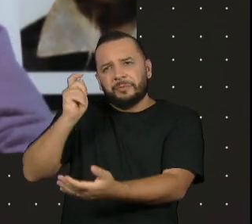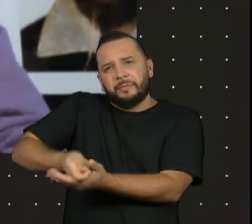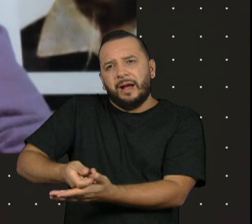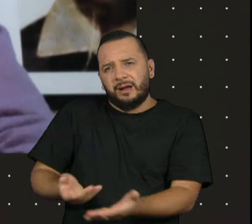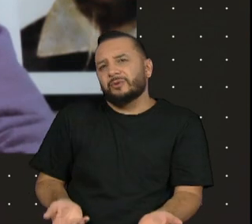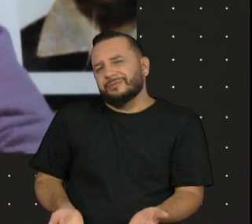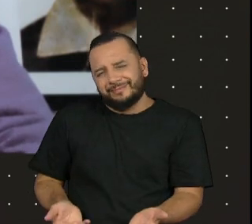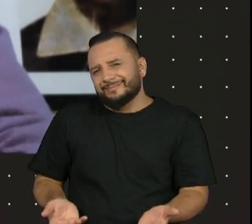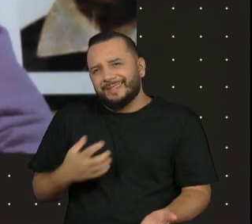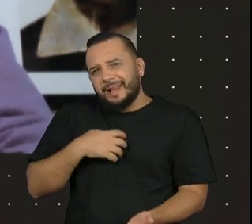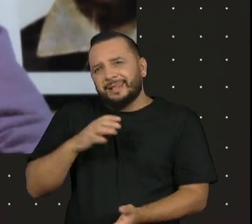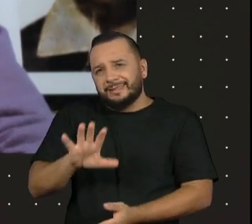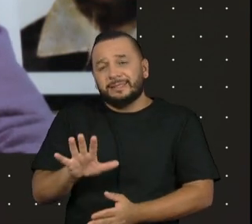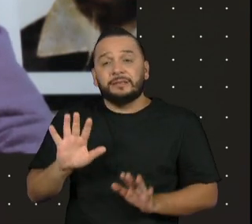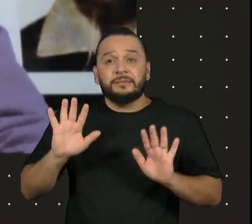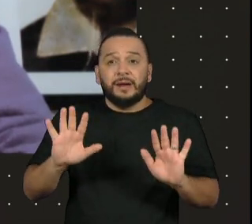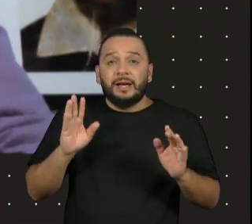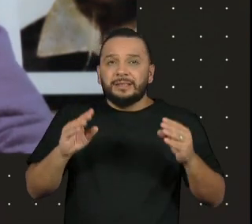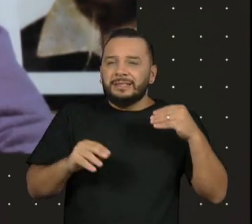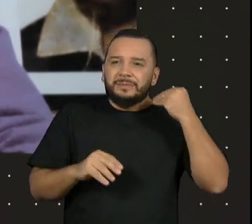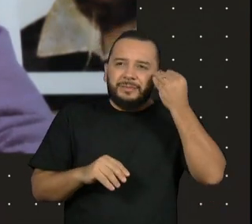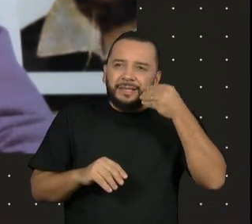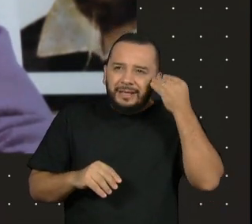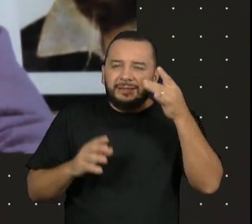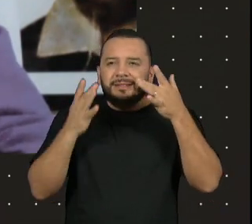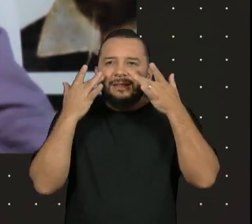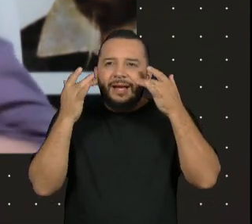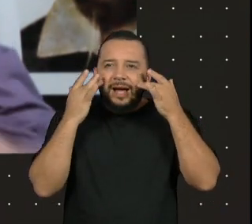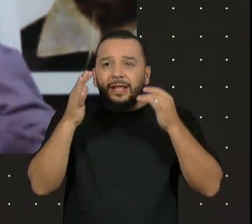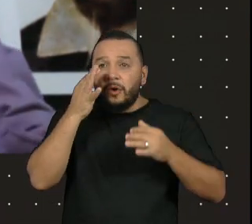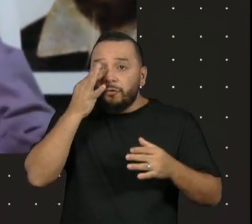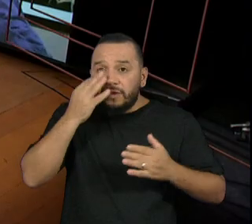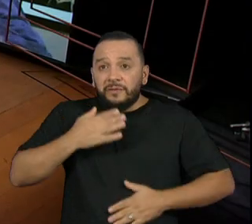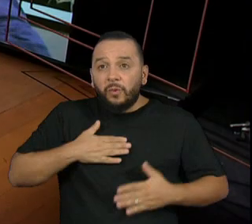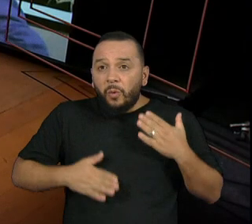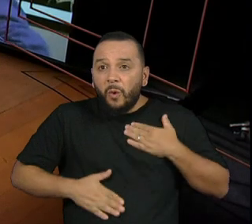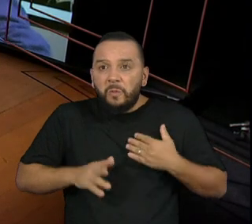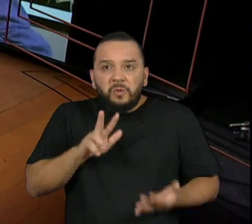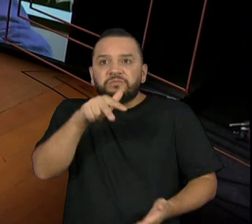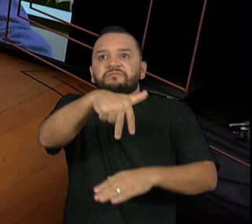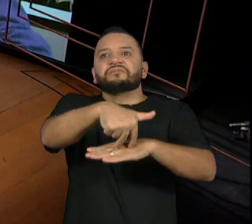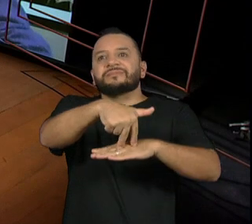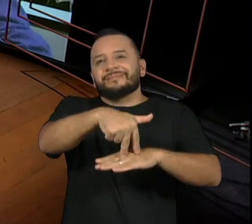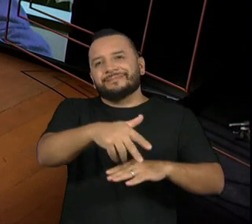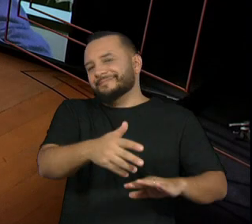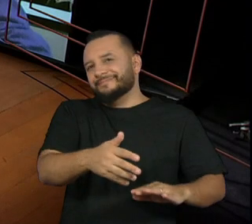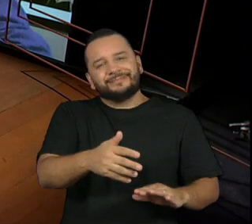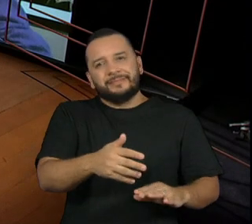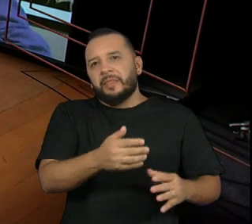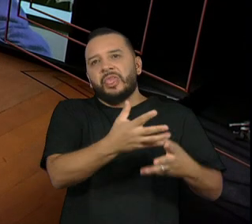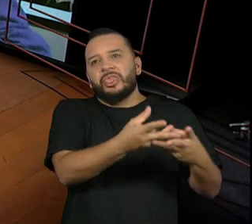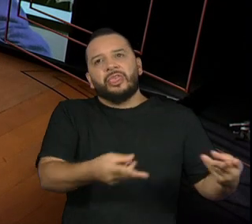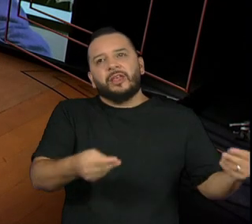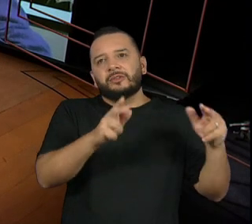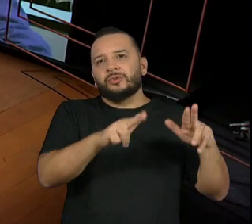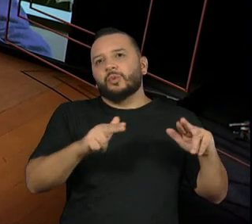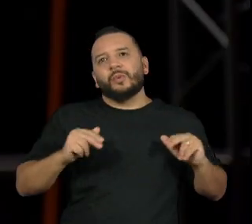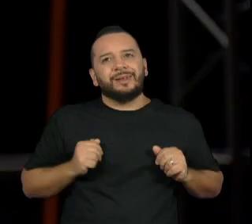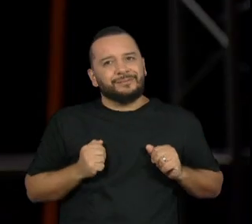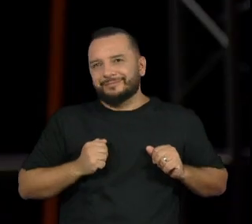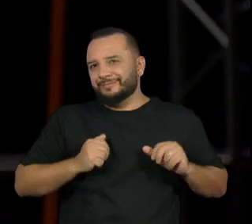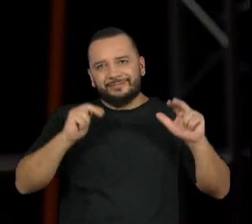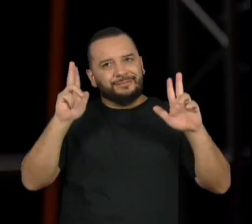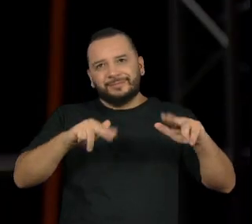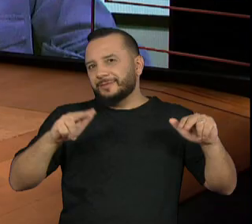teatro, da representação ao vivo, da representação de corpo presente, eu acho que não se perde, não. Acho que são,